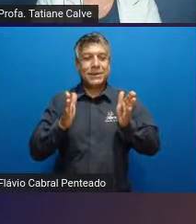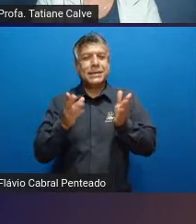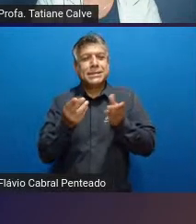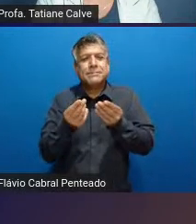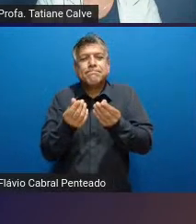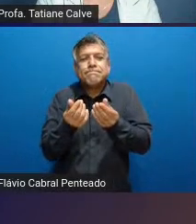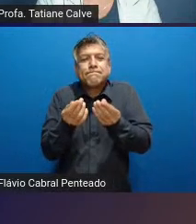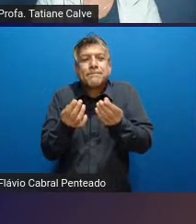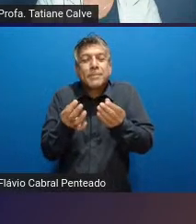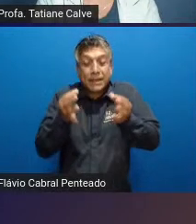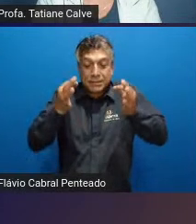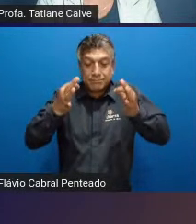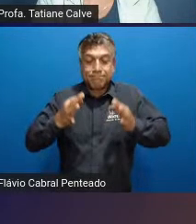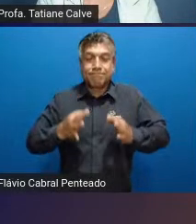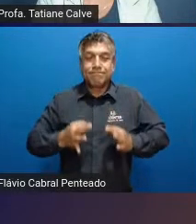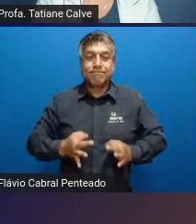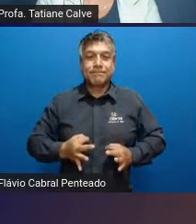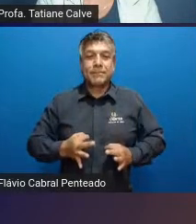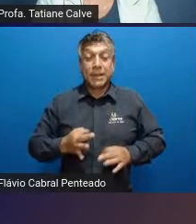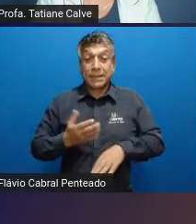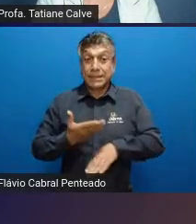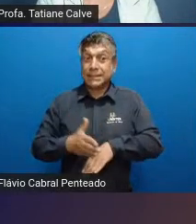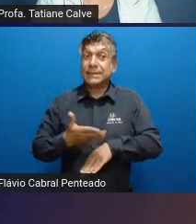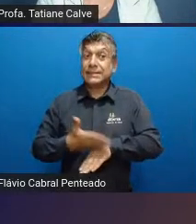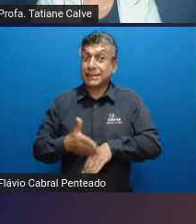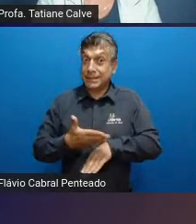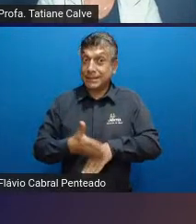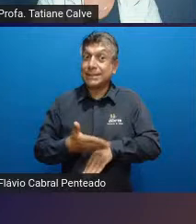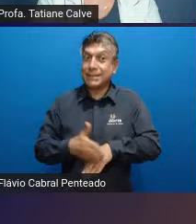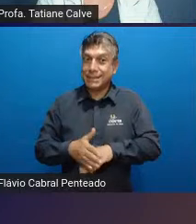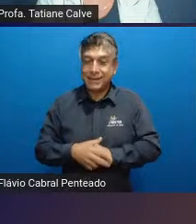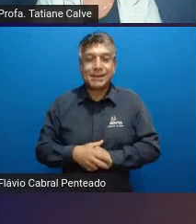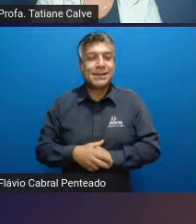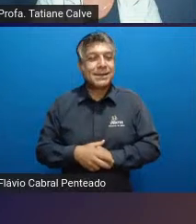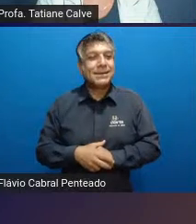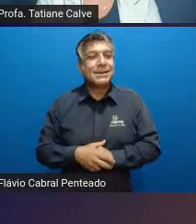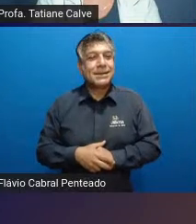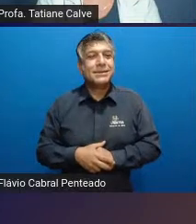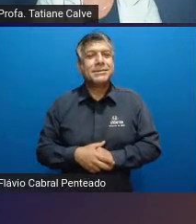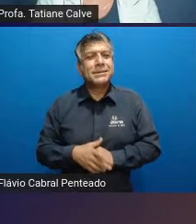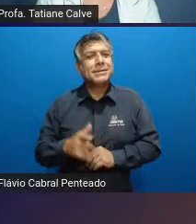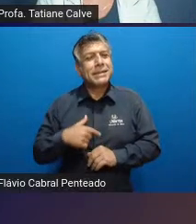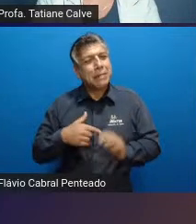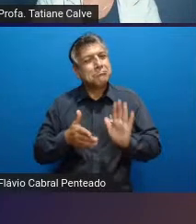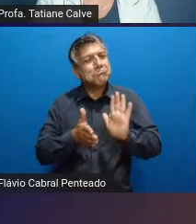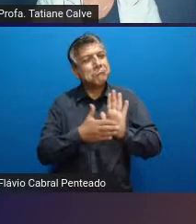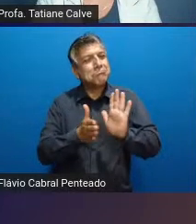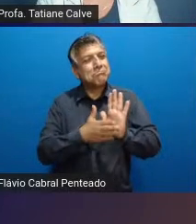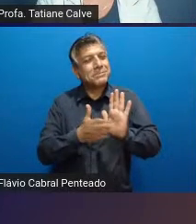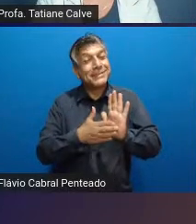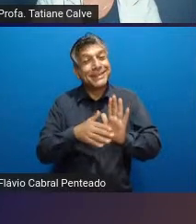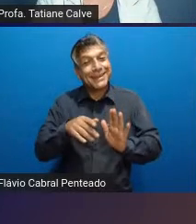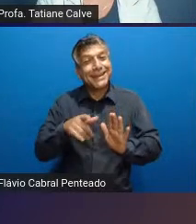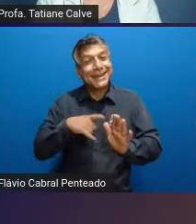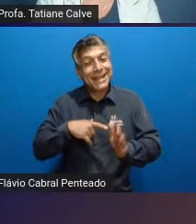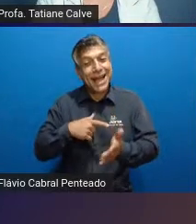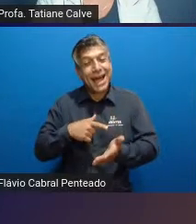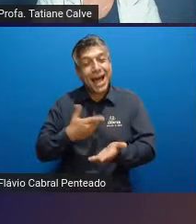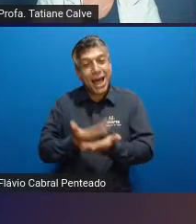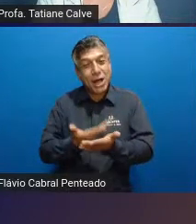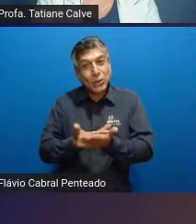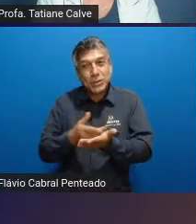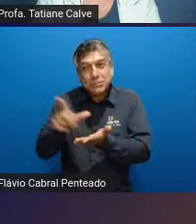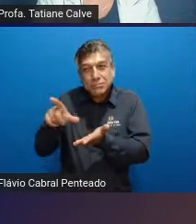utilizada né durante as aulas do balé clássico então foi uma das propostas aí da nossa aluna autora